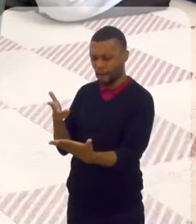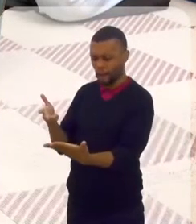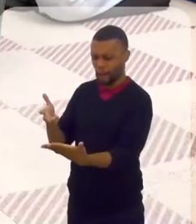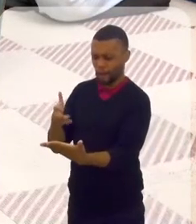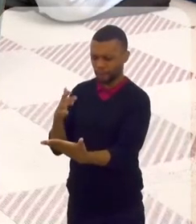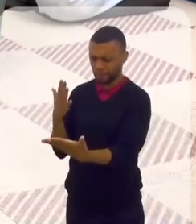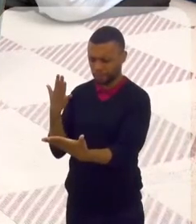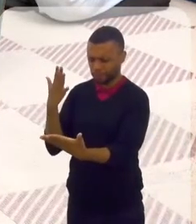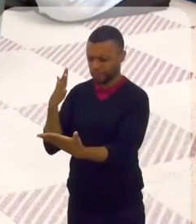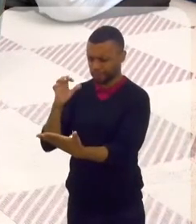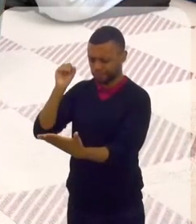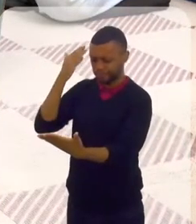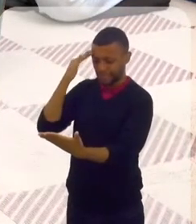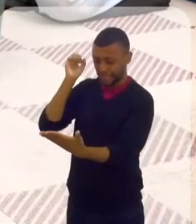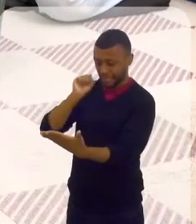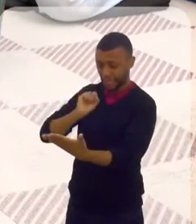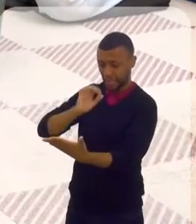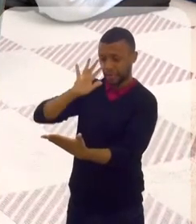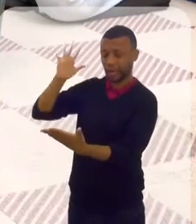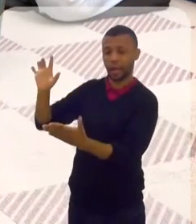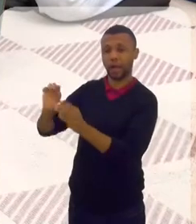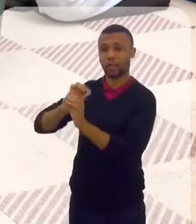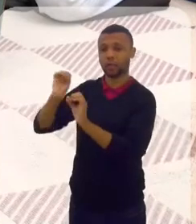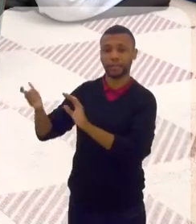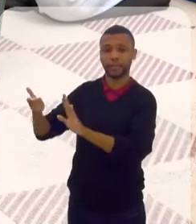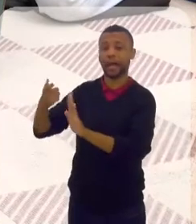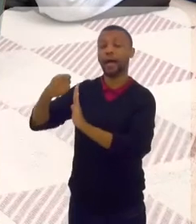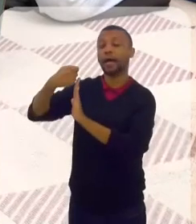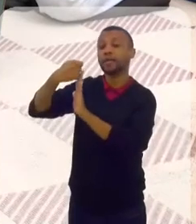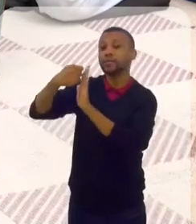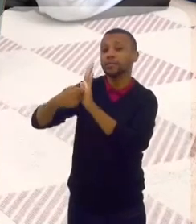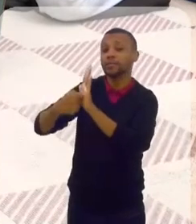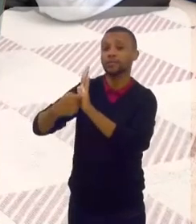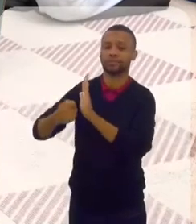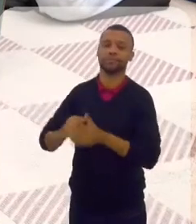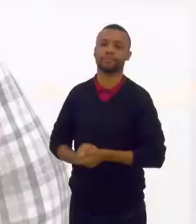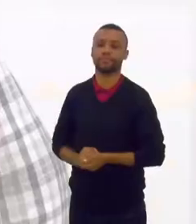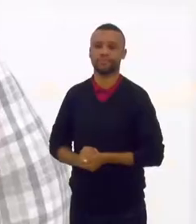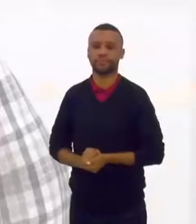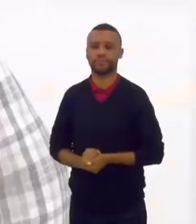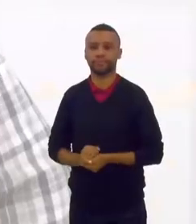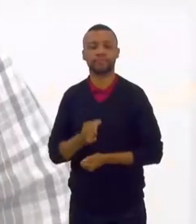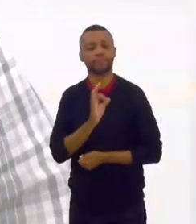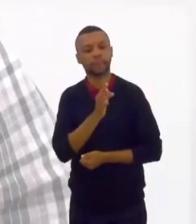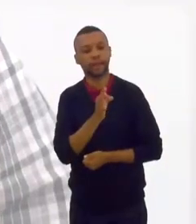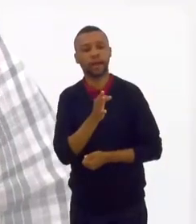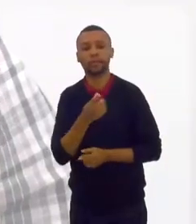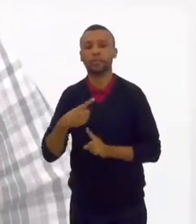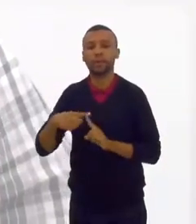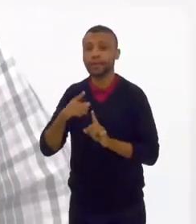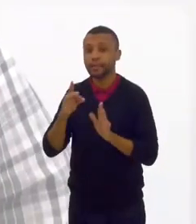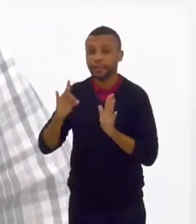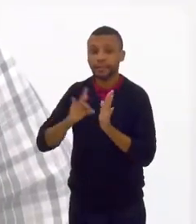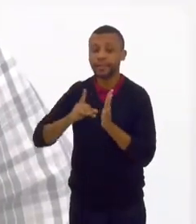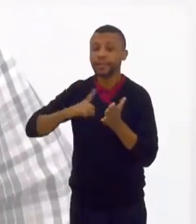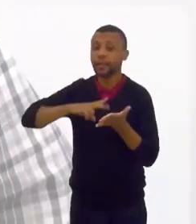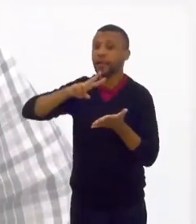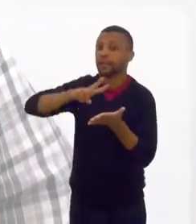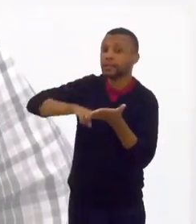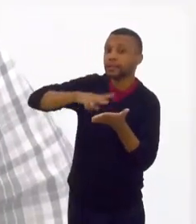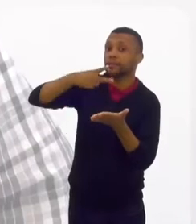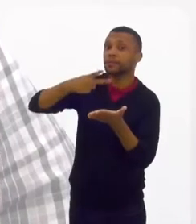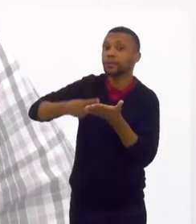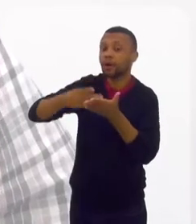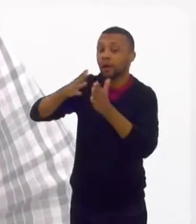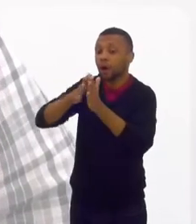aquilo que está lá escrito. Estou certo? Sim, estou certo. Porque, na realidade, o que a gente tem nas traduções